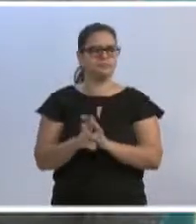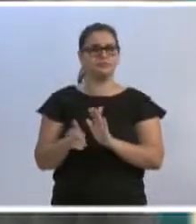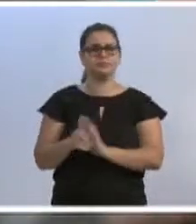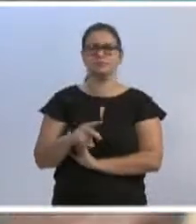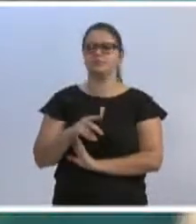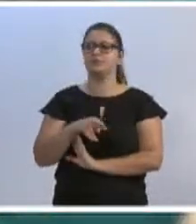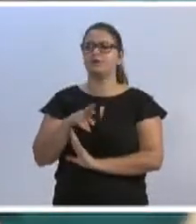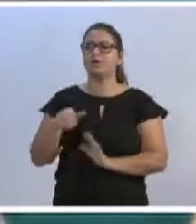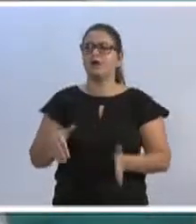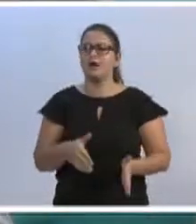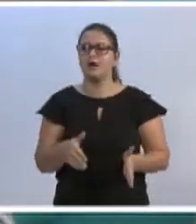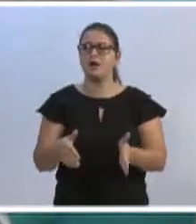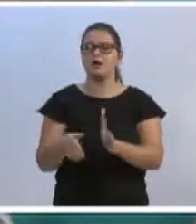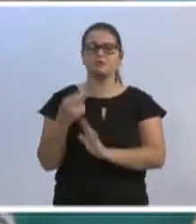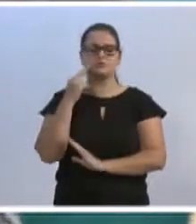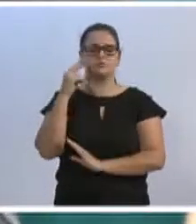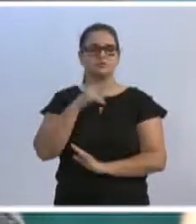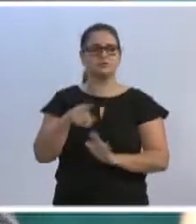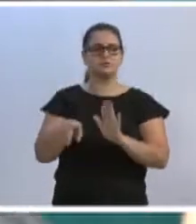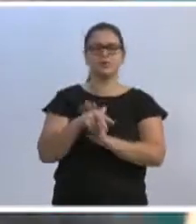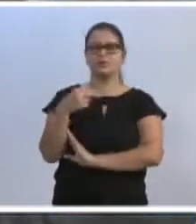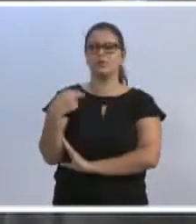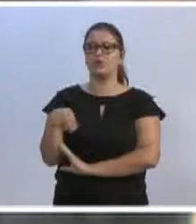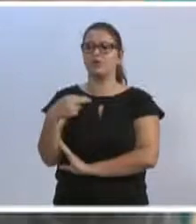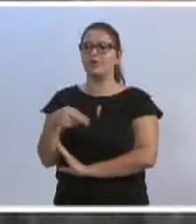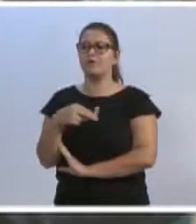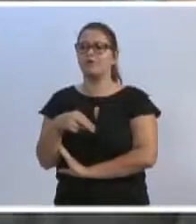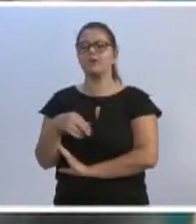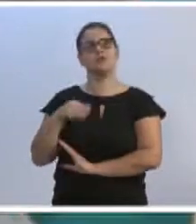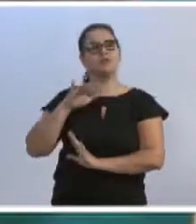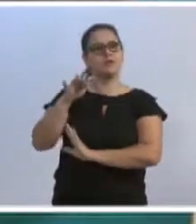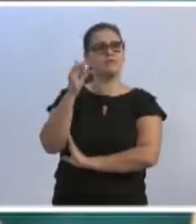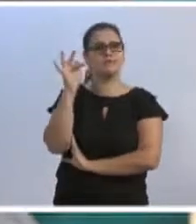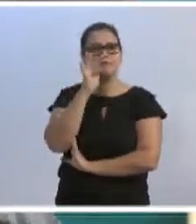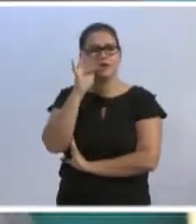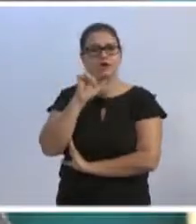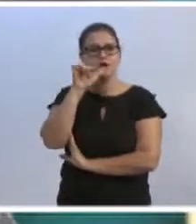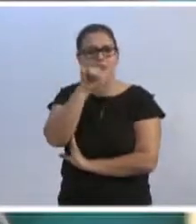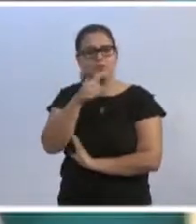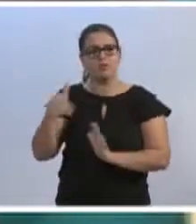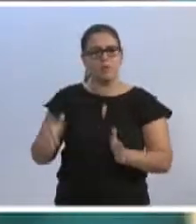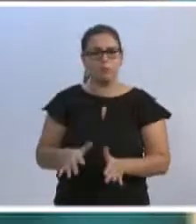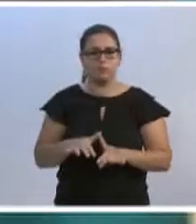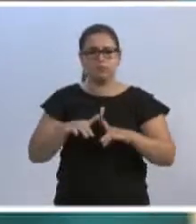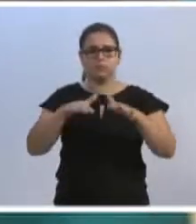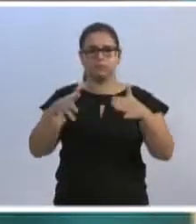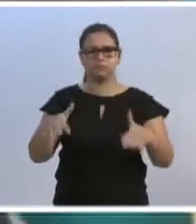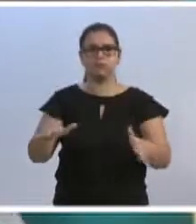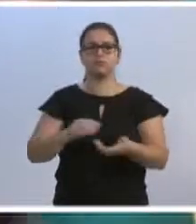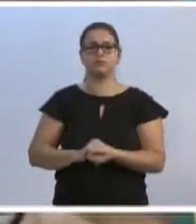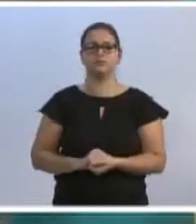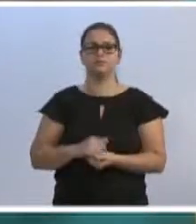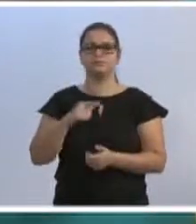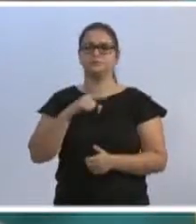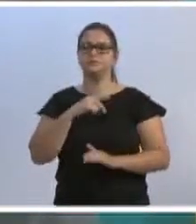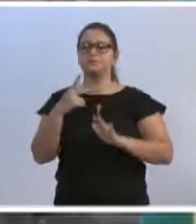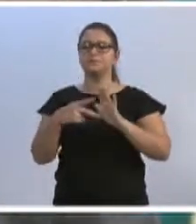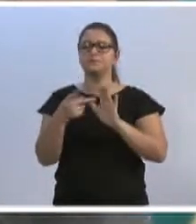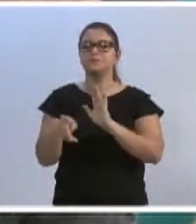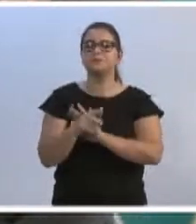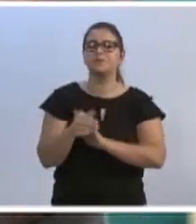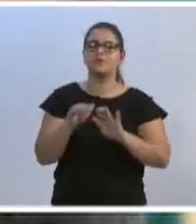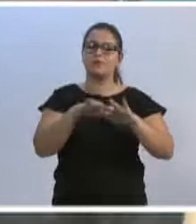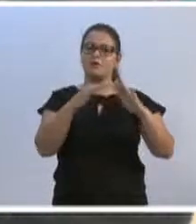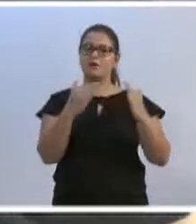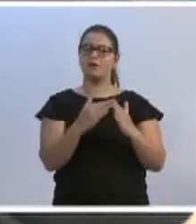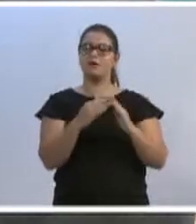viram a lei em novembro, antes das enxurradas, em fevereiro, após as enxurradas. Está lá encaminhado esse anteprojeto, tomara que ele venha para essa casa, a gente possa